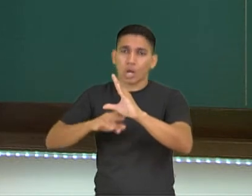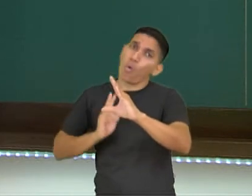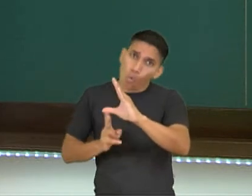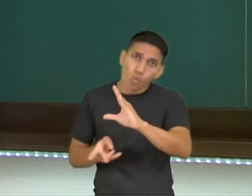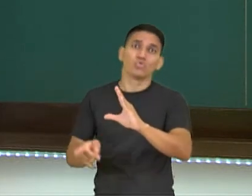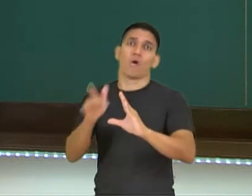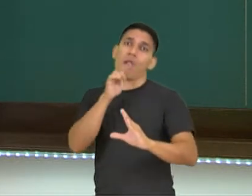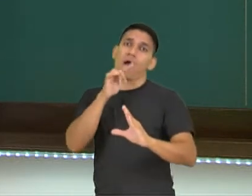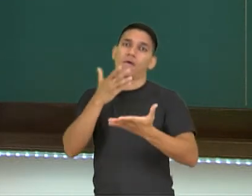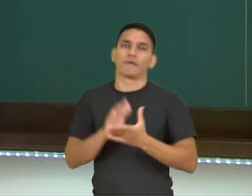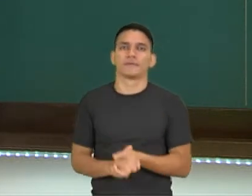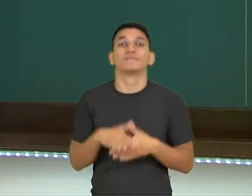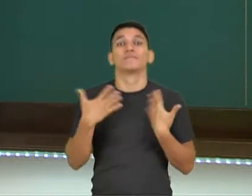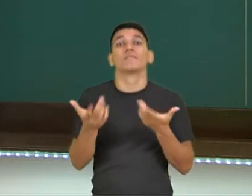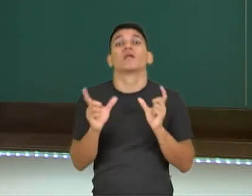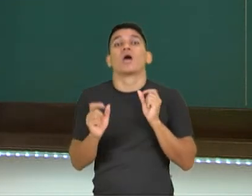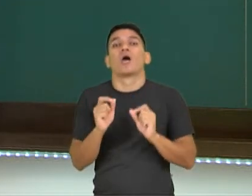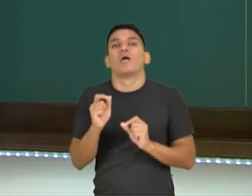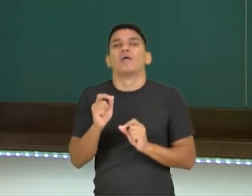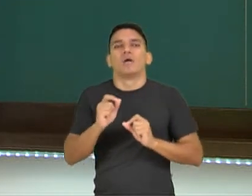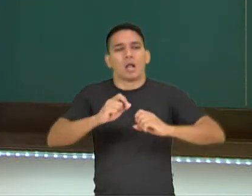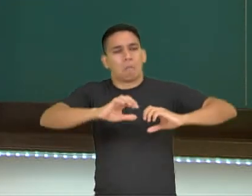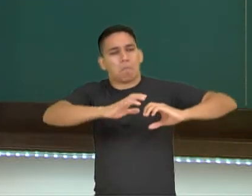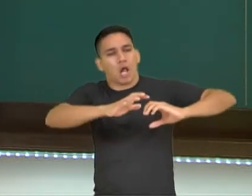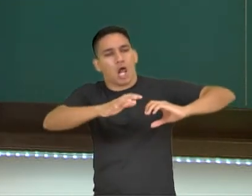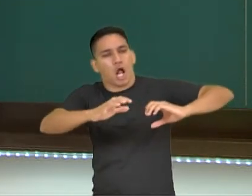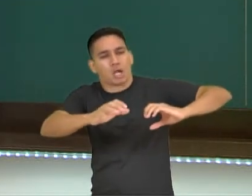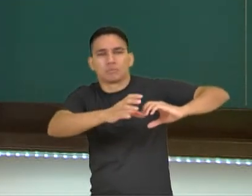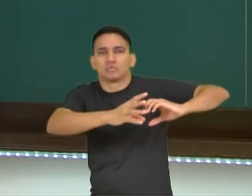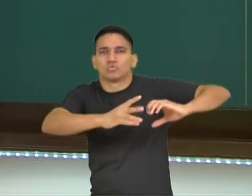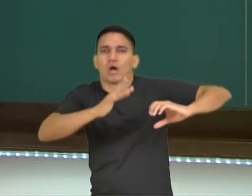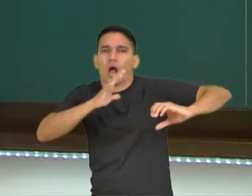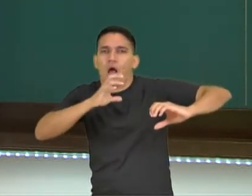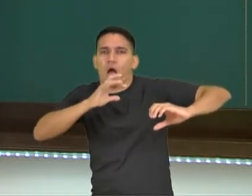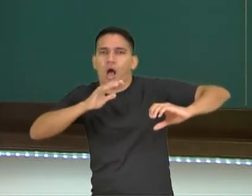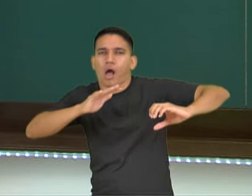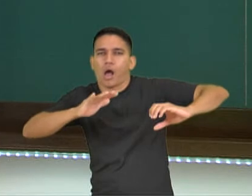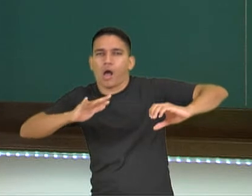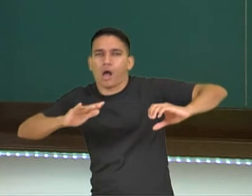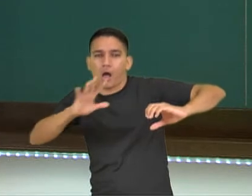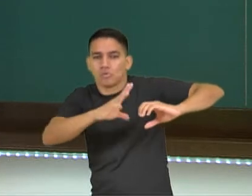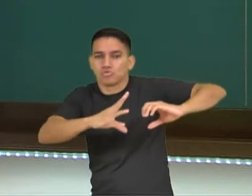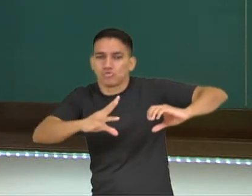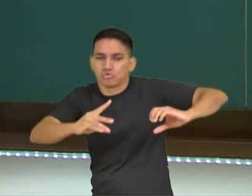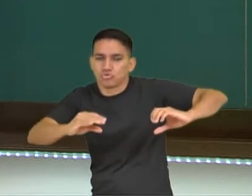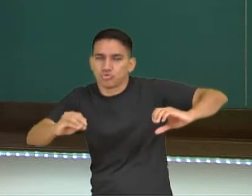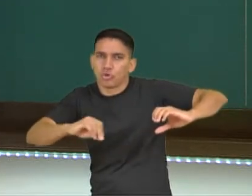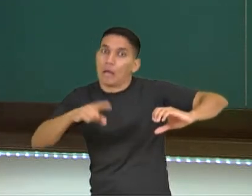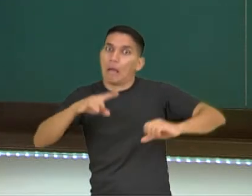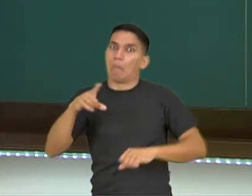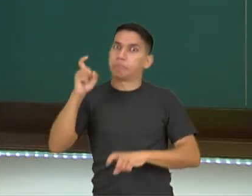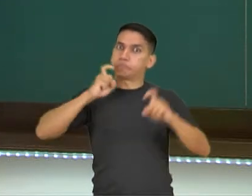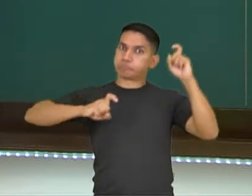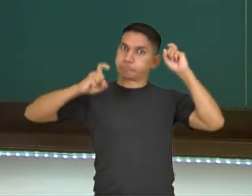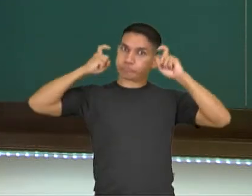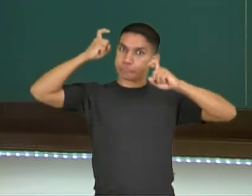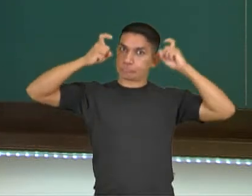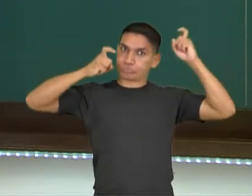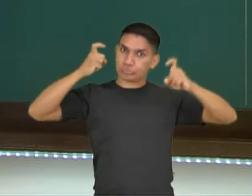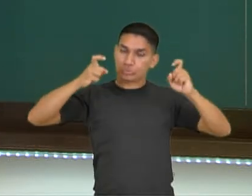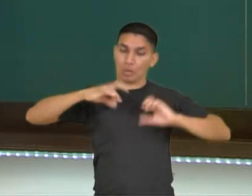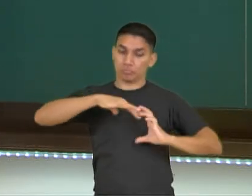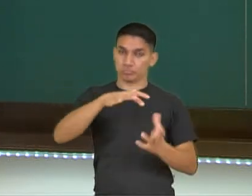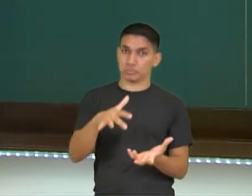E ainda, o derretimento de geleiras também é bastante preocupante para o meio ambiente. Mas vejam, é um fenômeno físico,